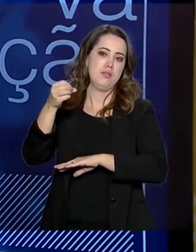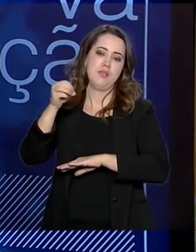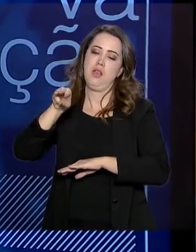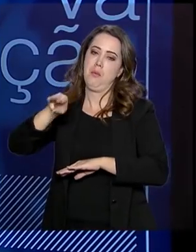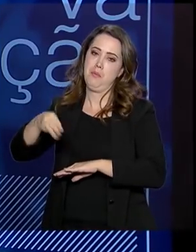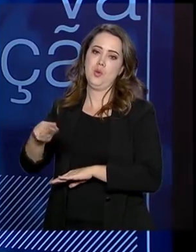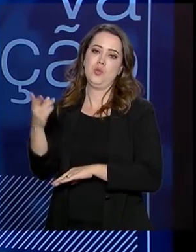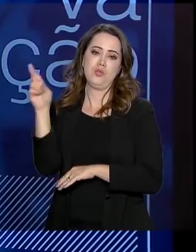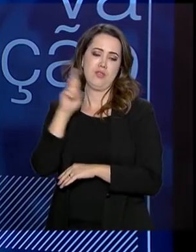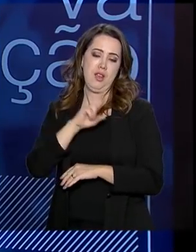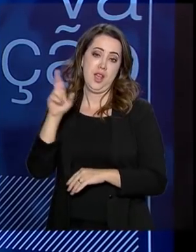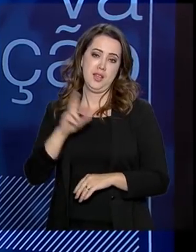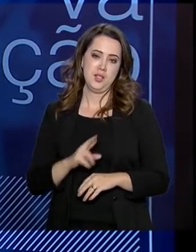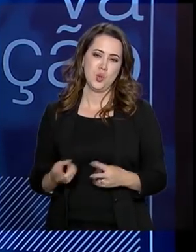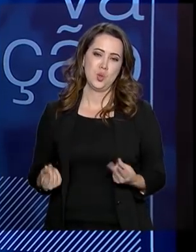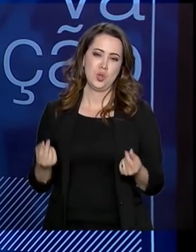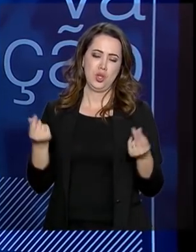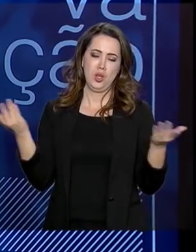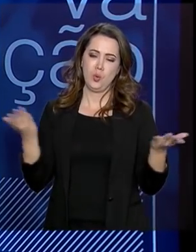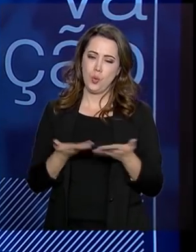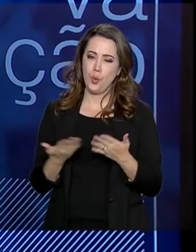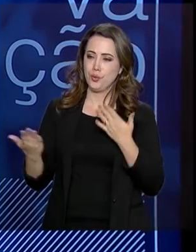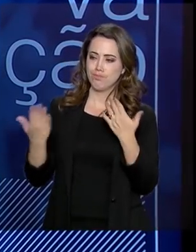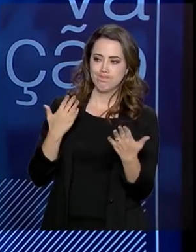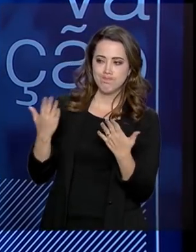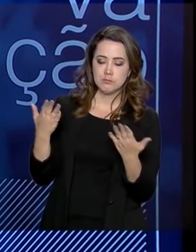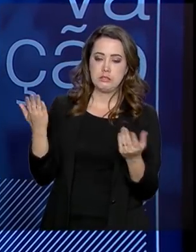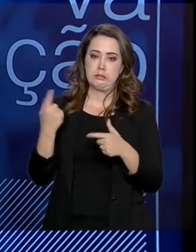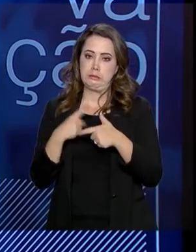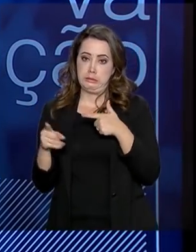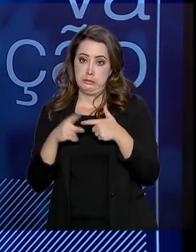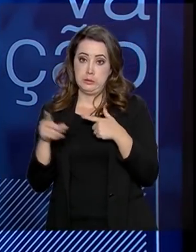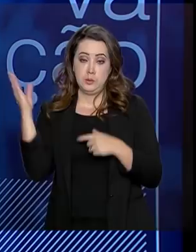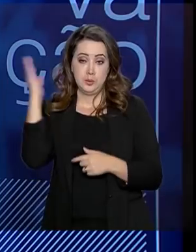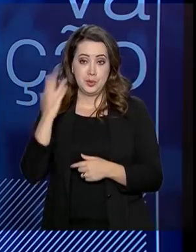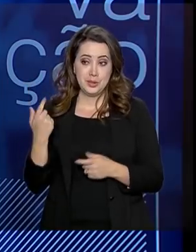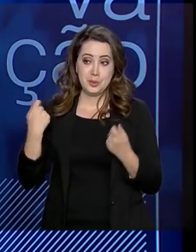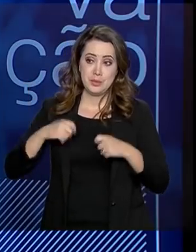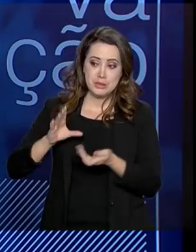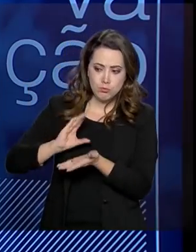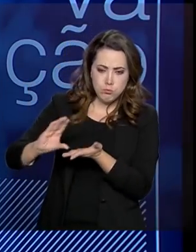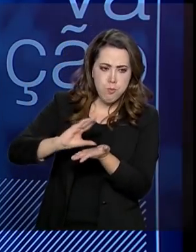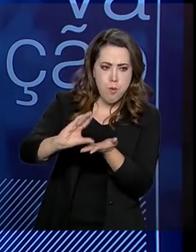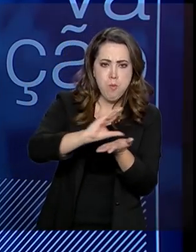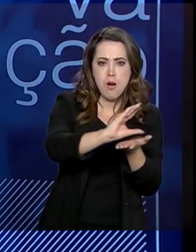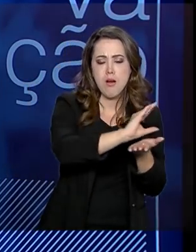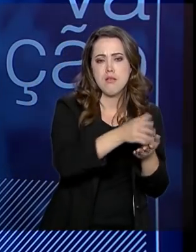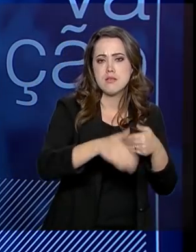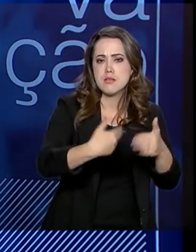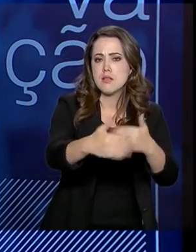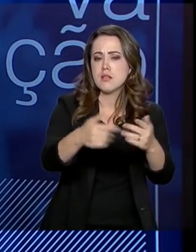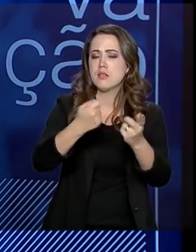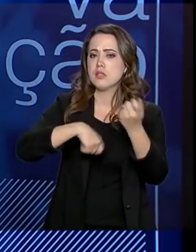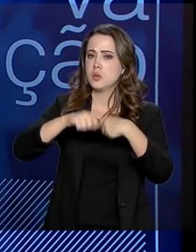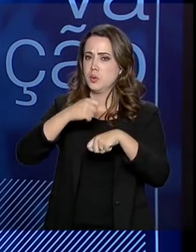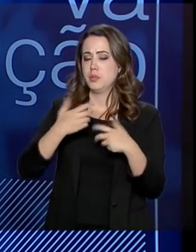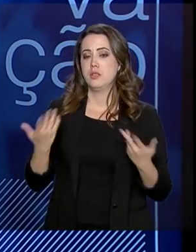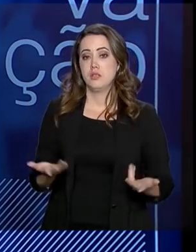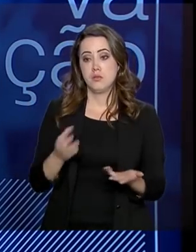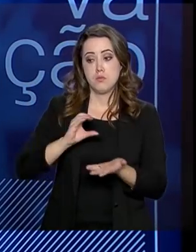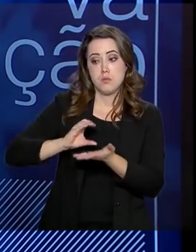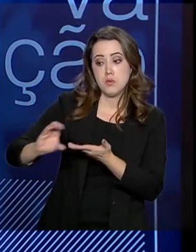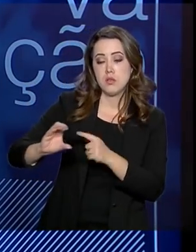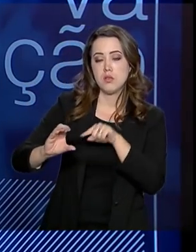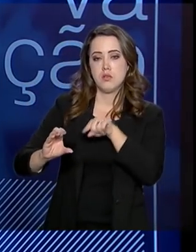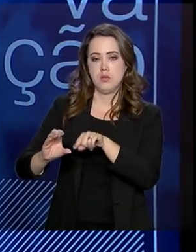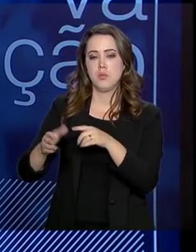Esses recursos, na situação em que o país está, da necessidade de investimento, de acelerar o desenvolvimento econômico, serão injetados